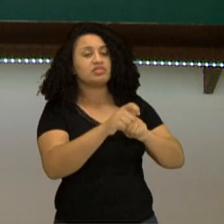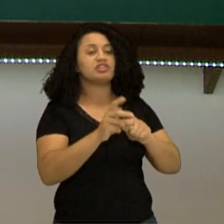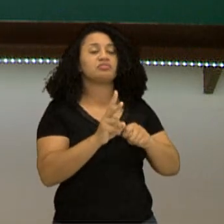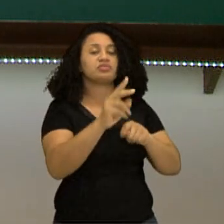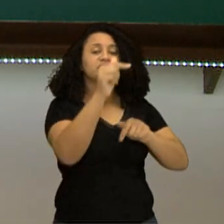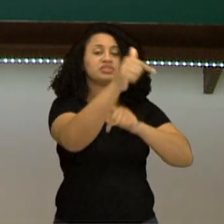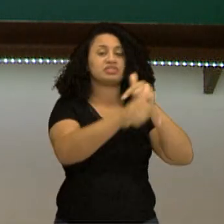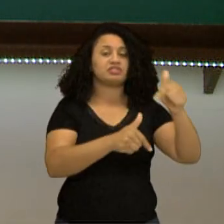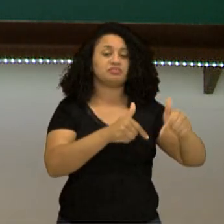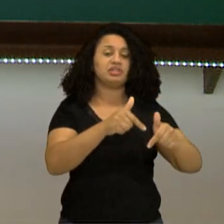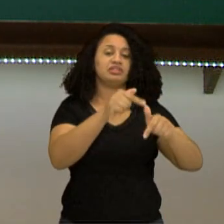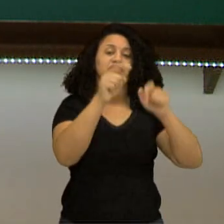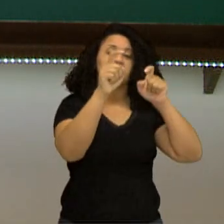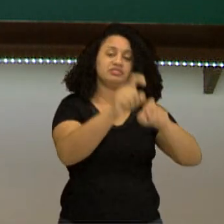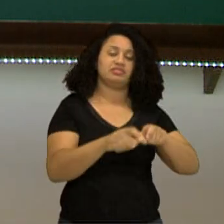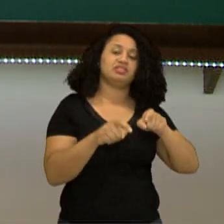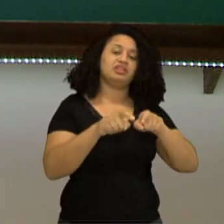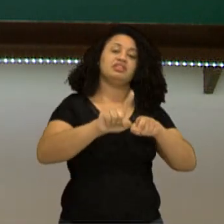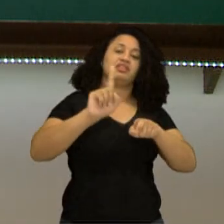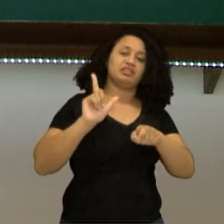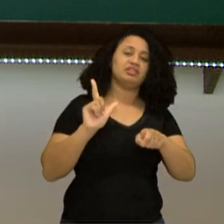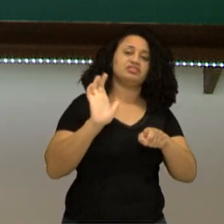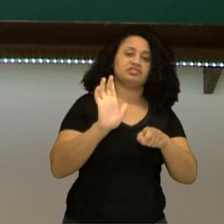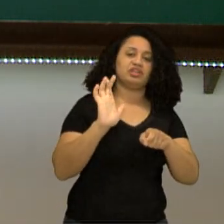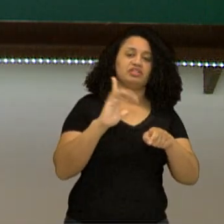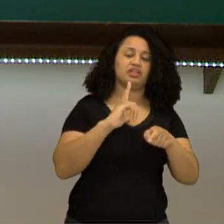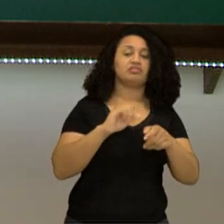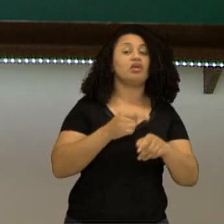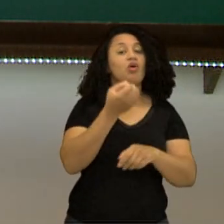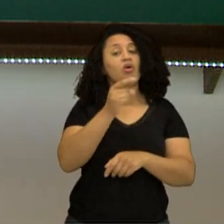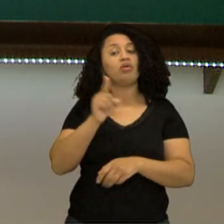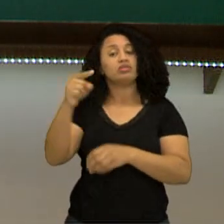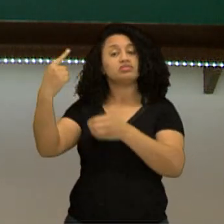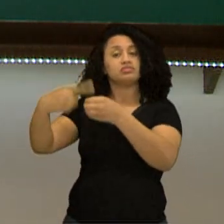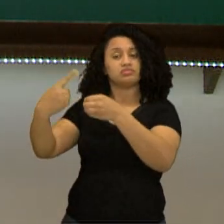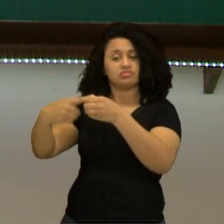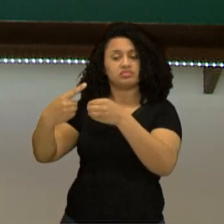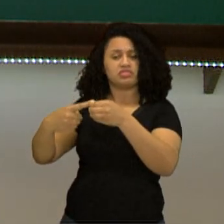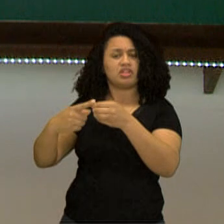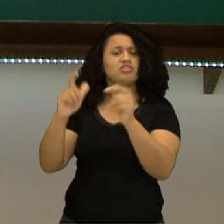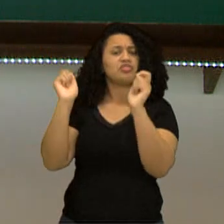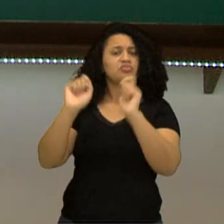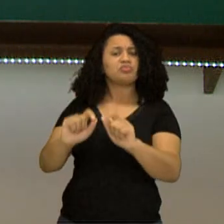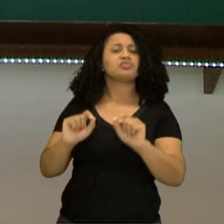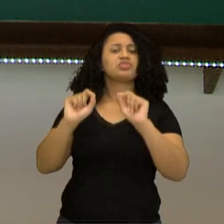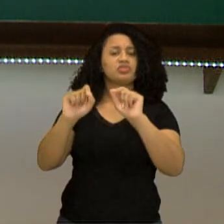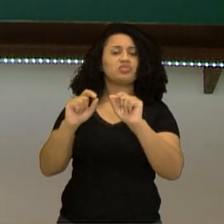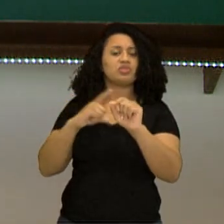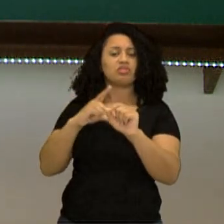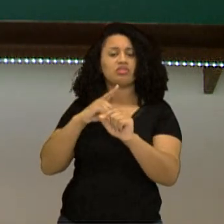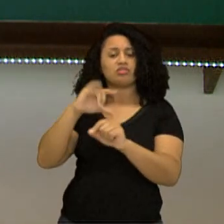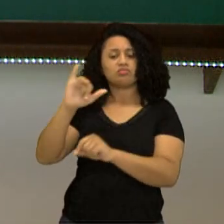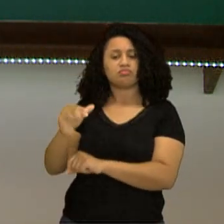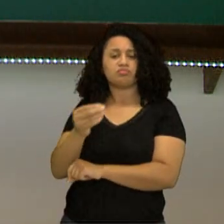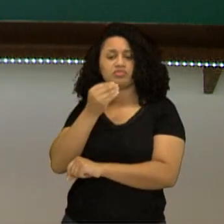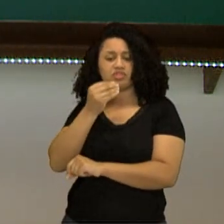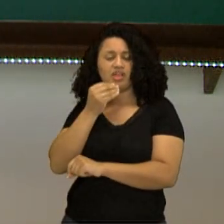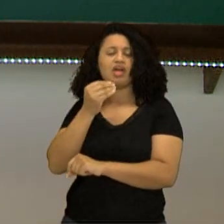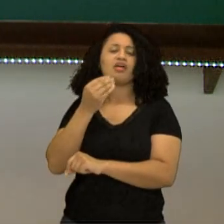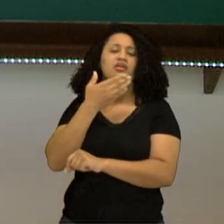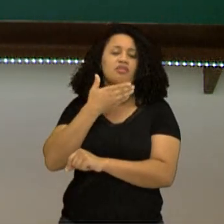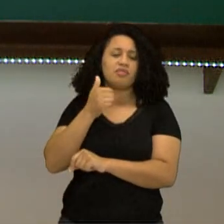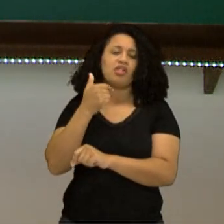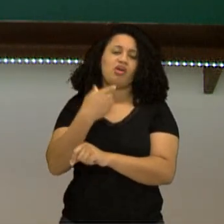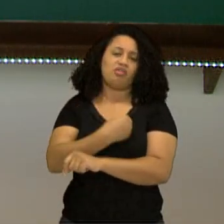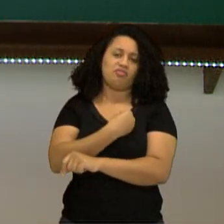trabalhando nas fazendas onde já estavam, ou nas cidades que poderiam eventualmente dar melhores condições de vida,